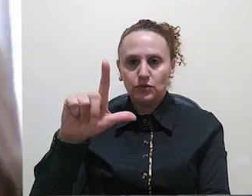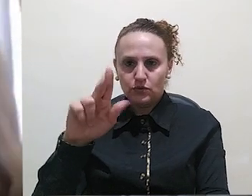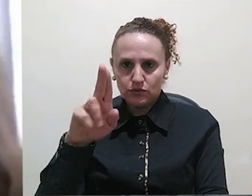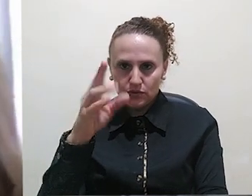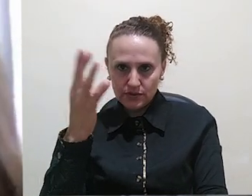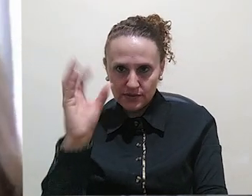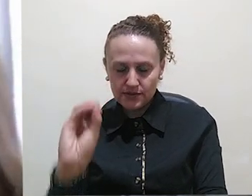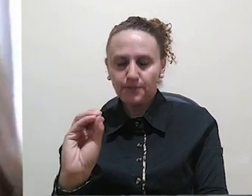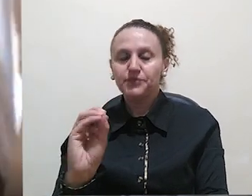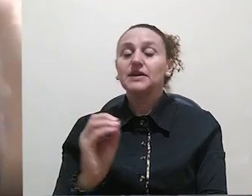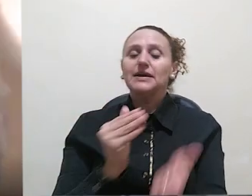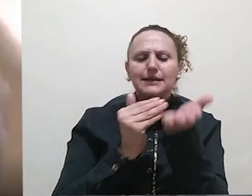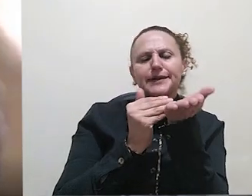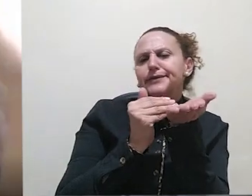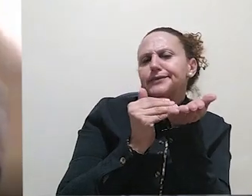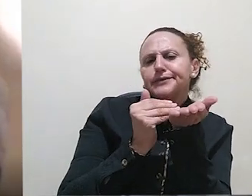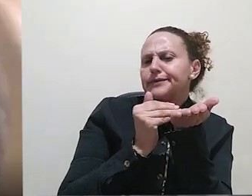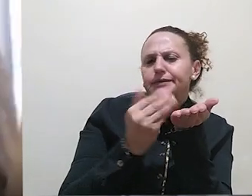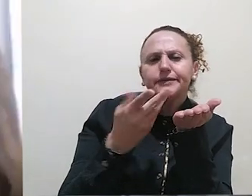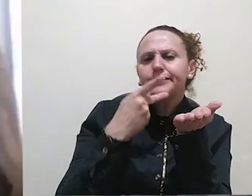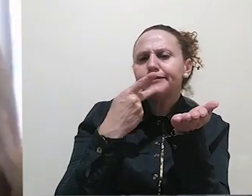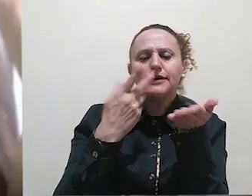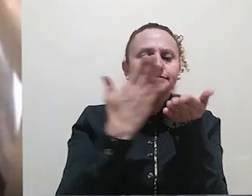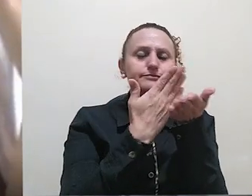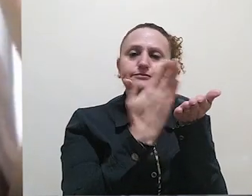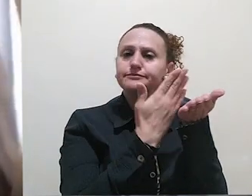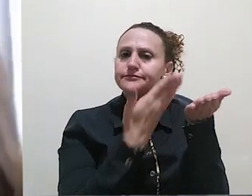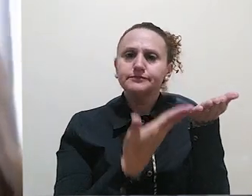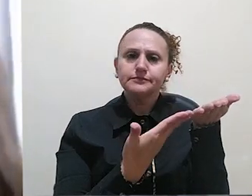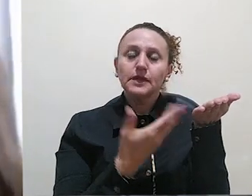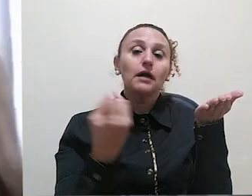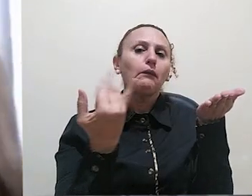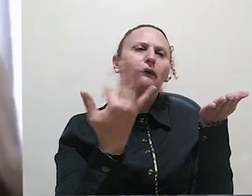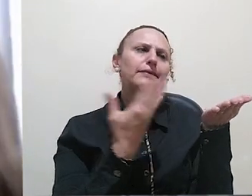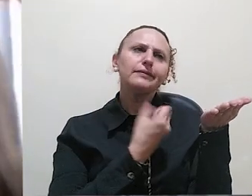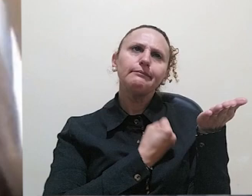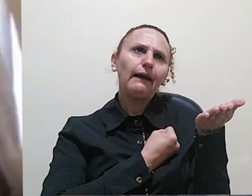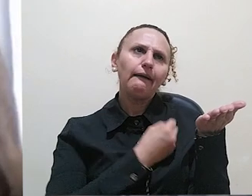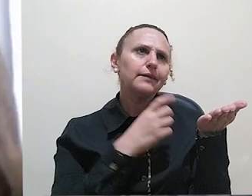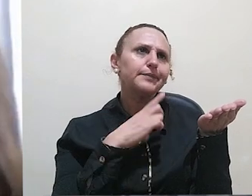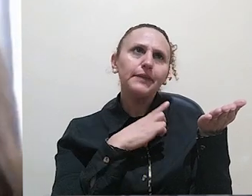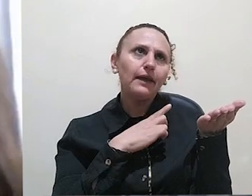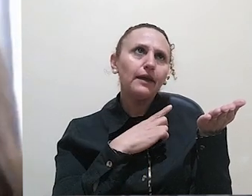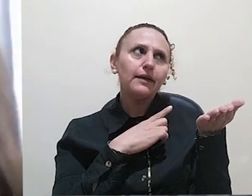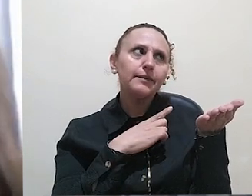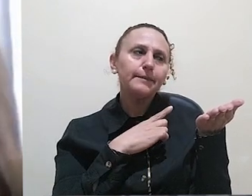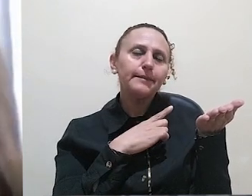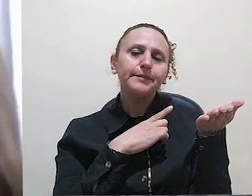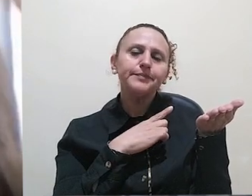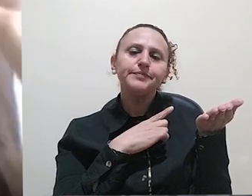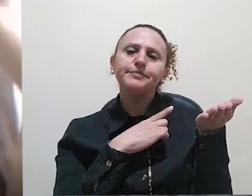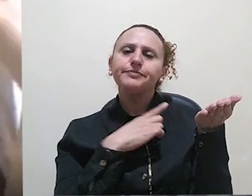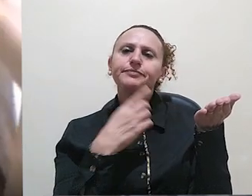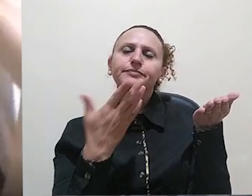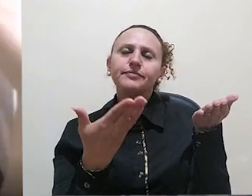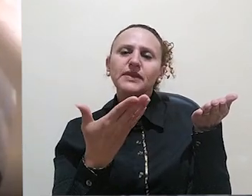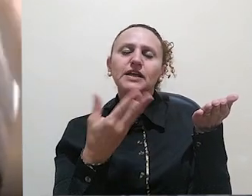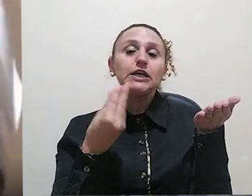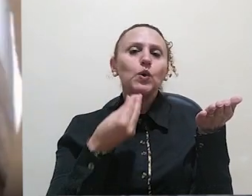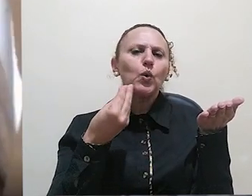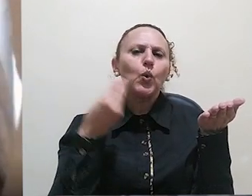introdução, o que a gente vai falar, né, sobre o livro, quantas páginas ele tem, de que maneira que